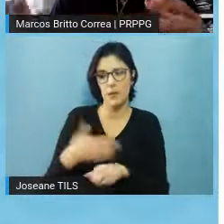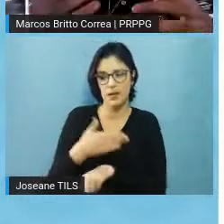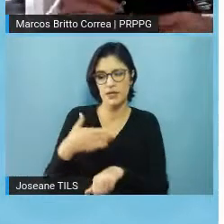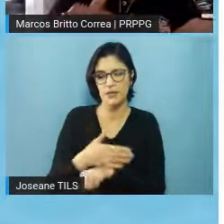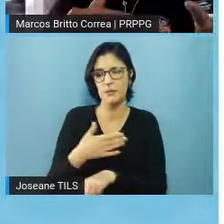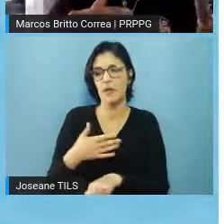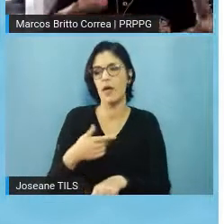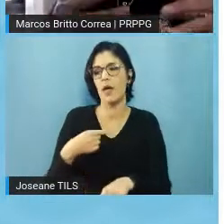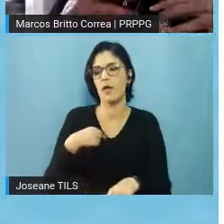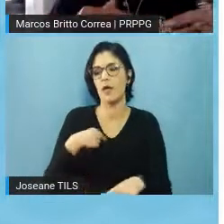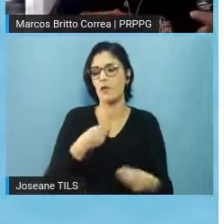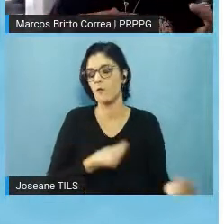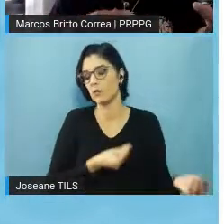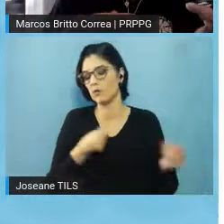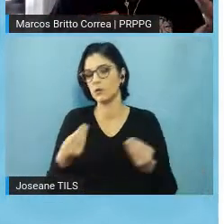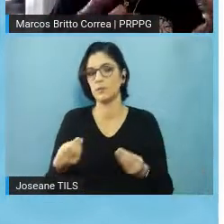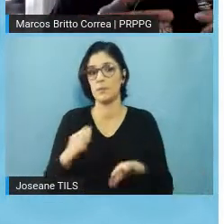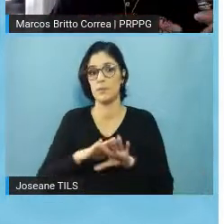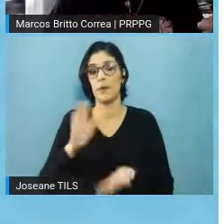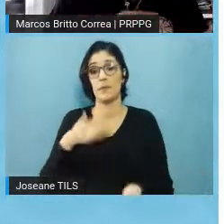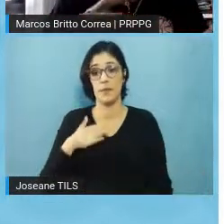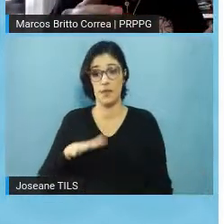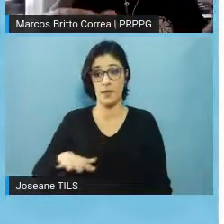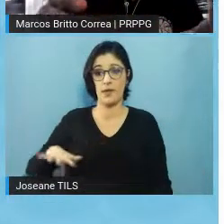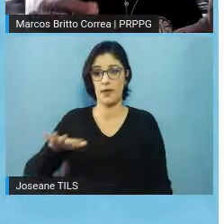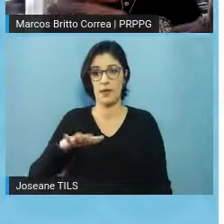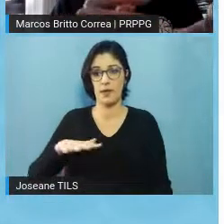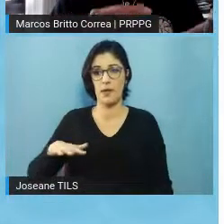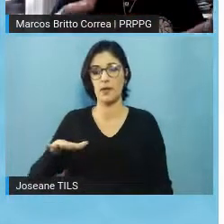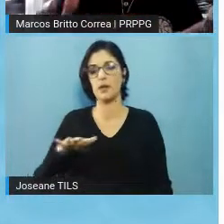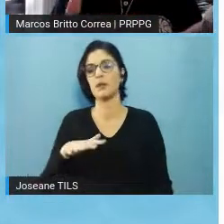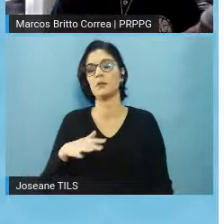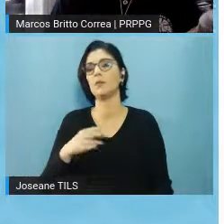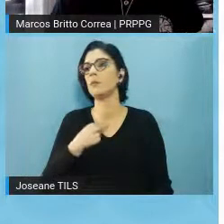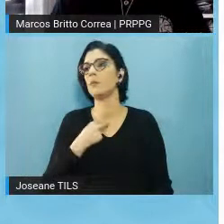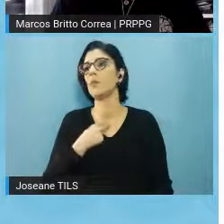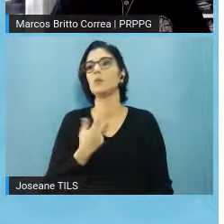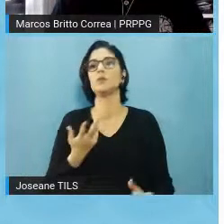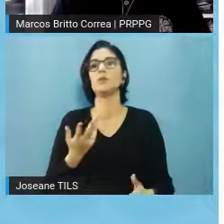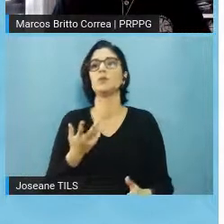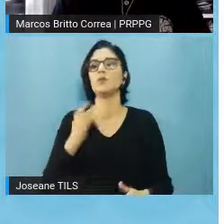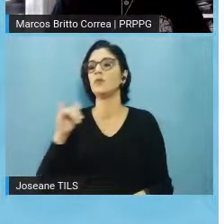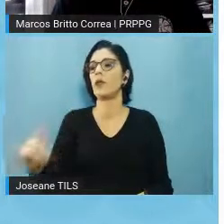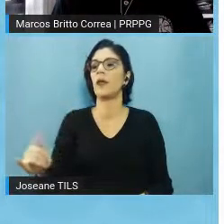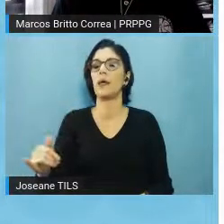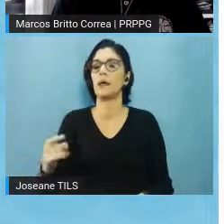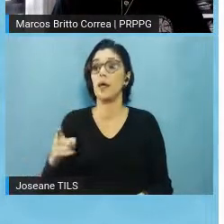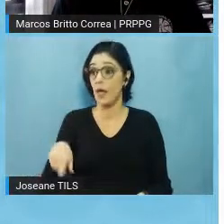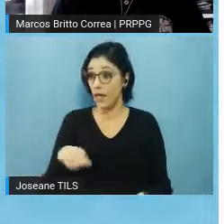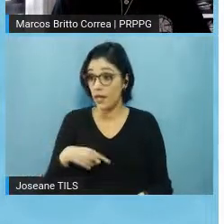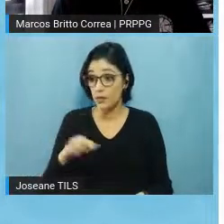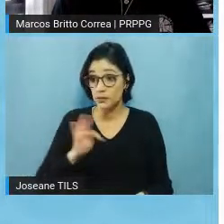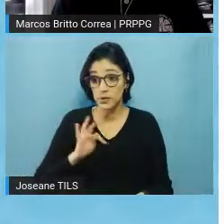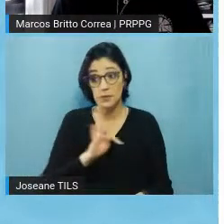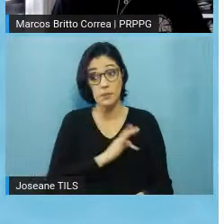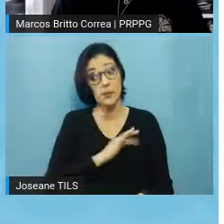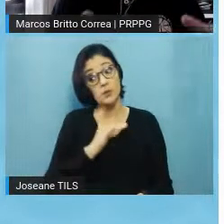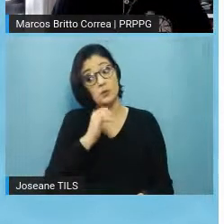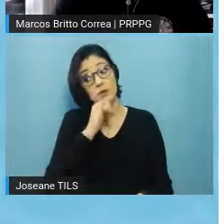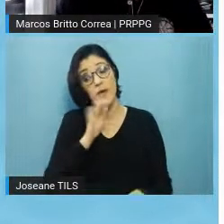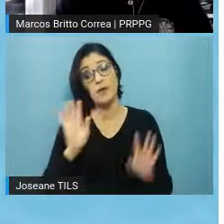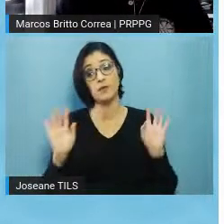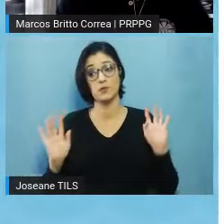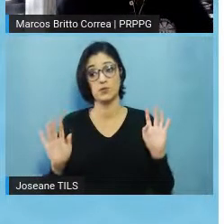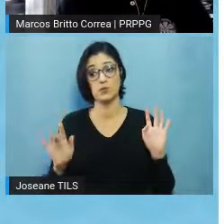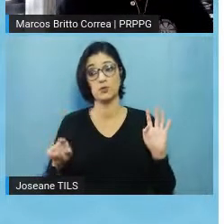eu vou trazer um exemplo mais da minha área, né, da área biomédica, mas eu não posso oferecer, tô fazendo um teste de tratamento, o